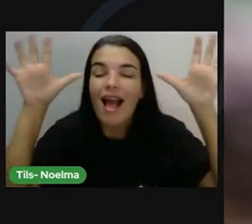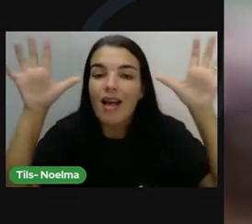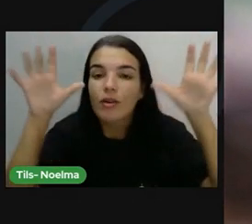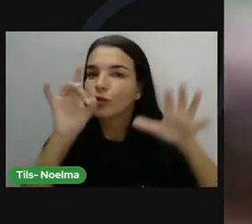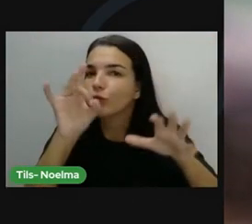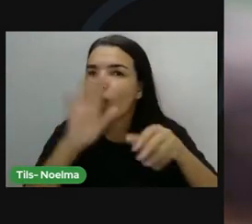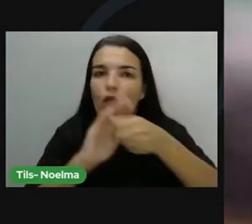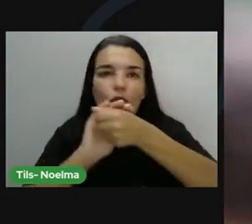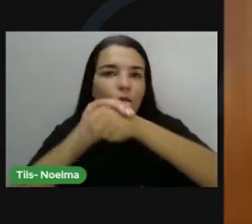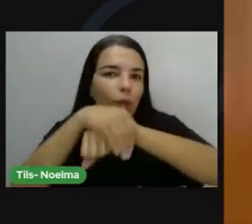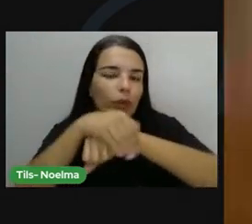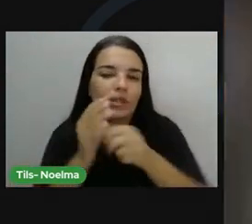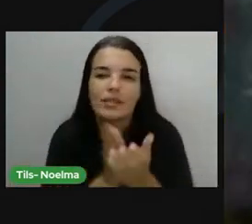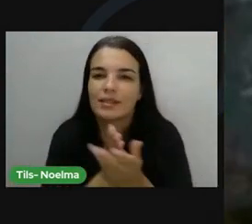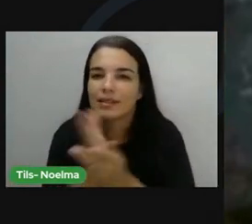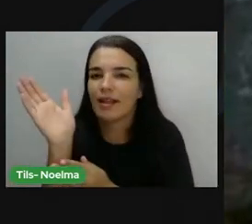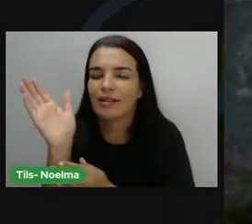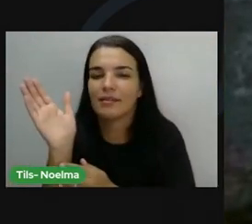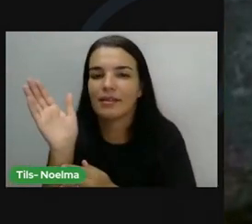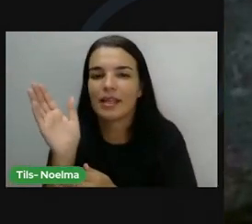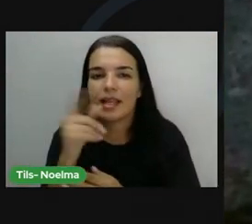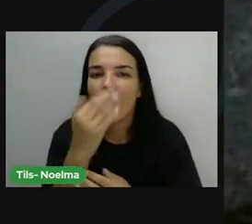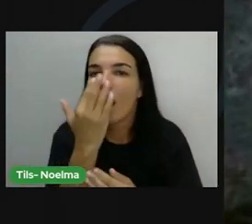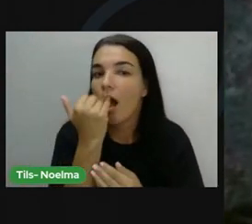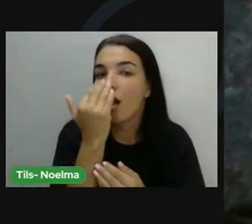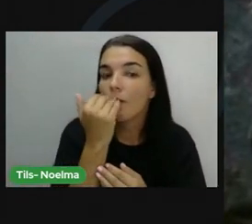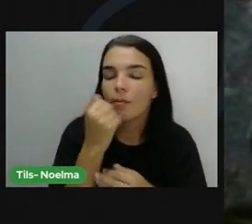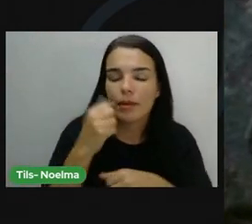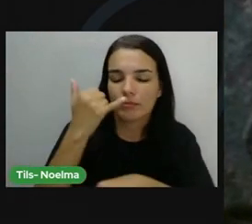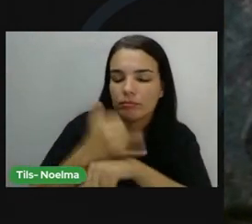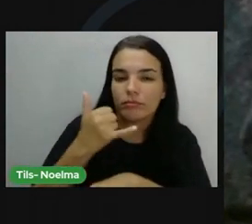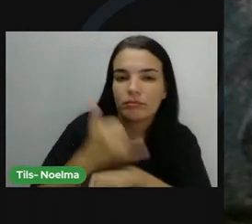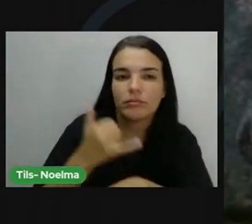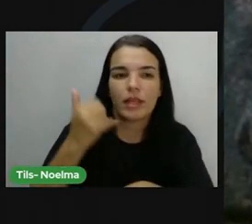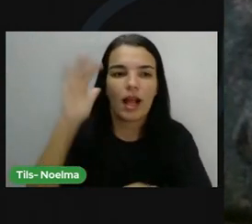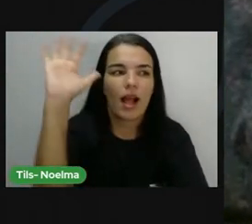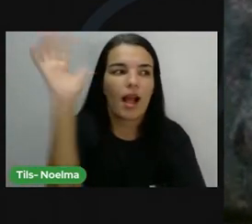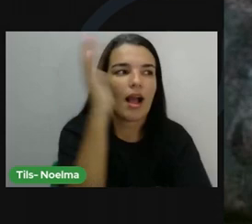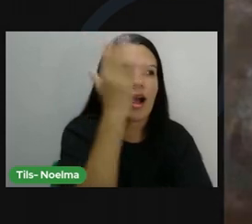Esse roedor alimenta-se de cascas de árvores, brotos, folhas e frutos.